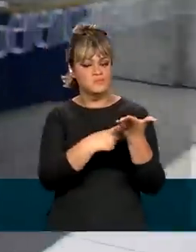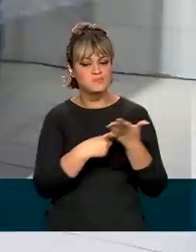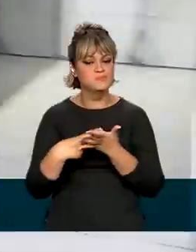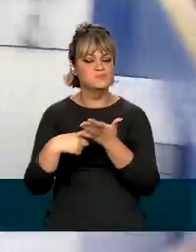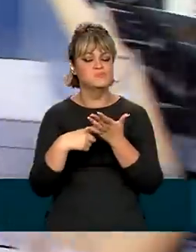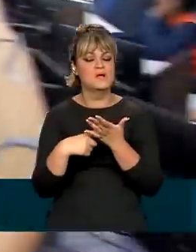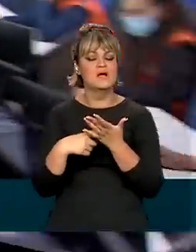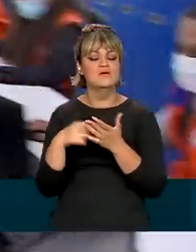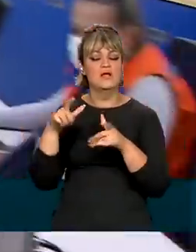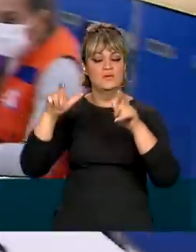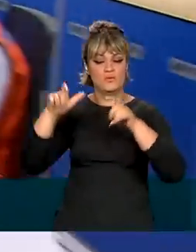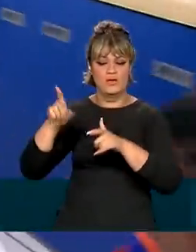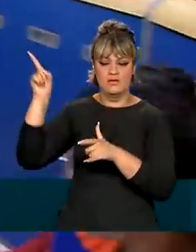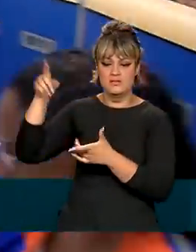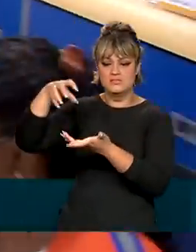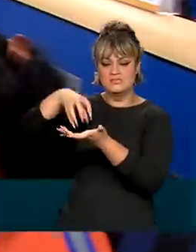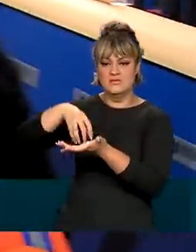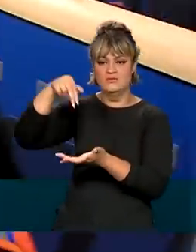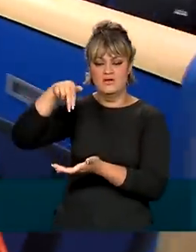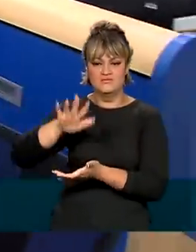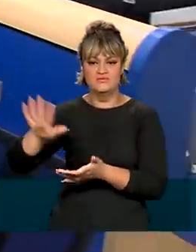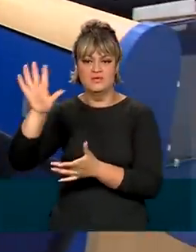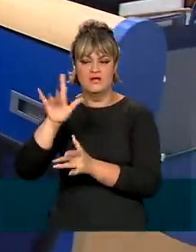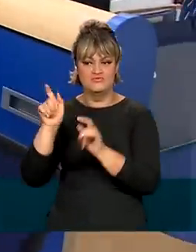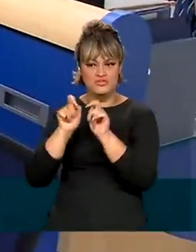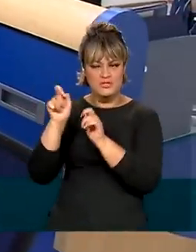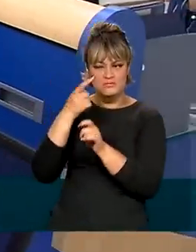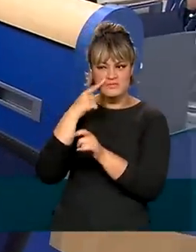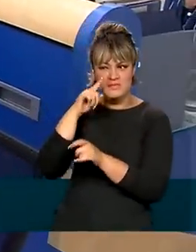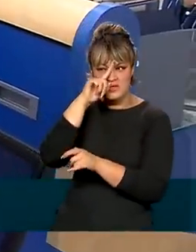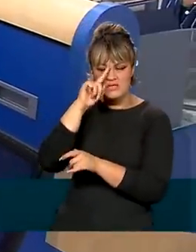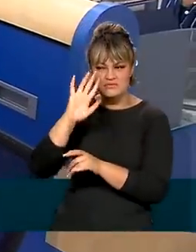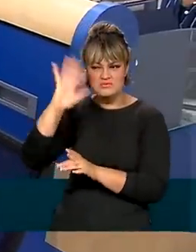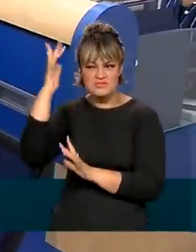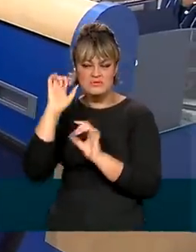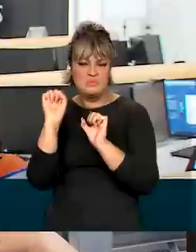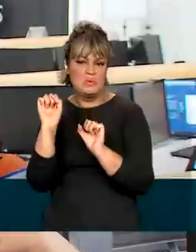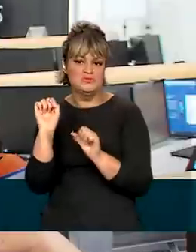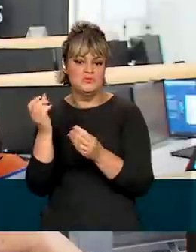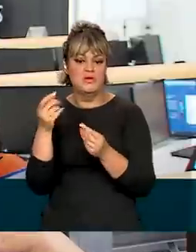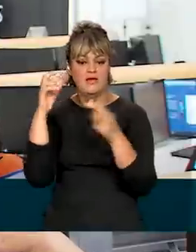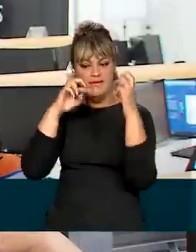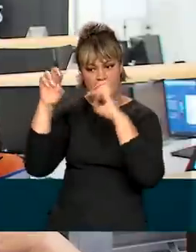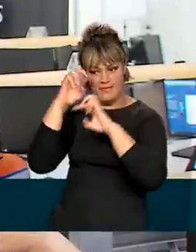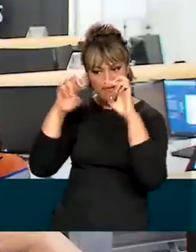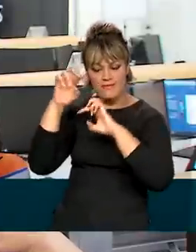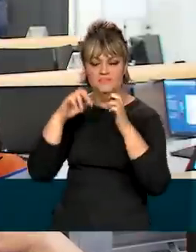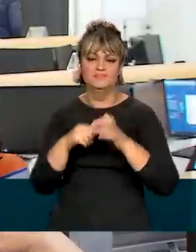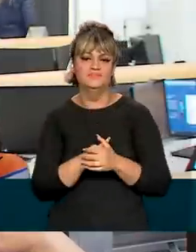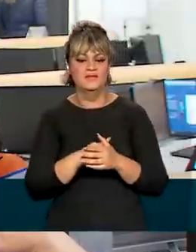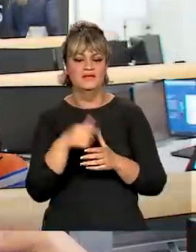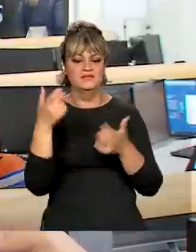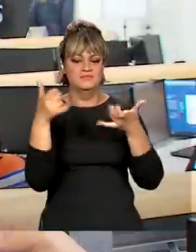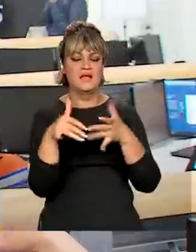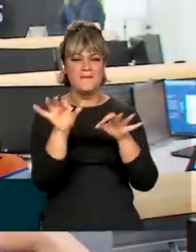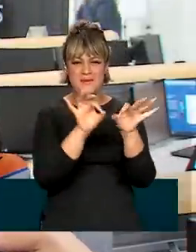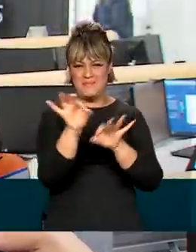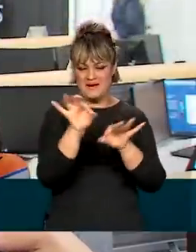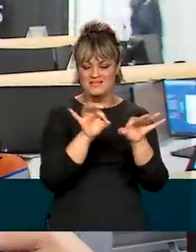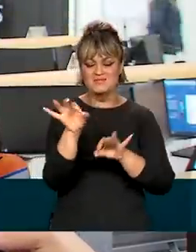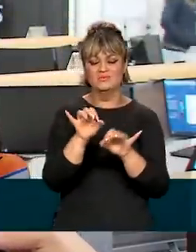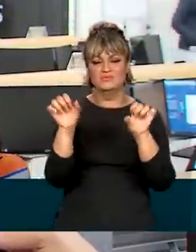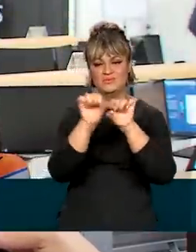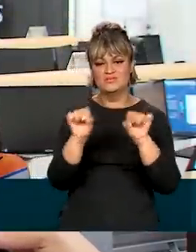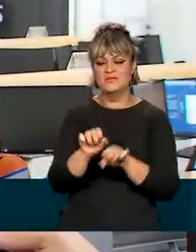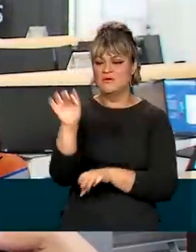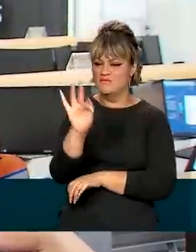ocorrem no Centro Nacional de Gerenciamento de Riscos e Desastres. As agendas de preparação que envolvem tanto o